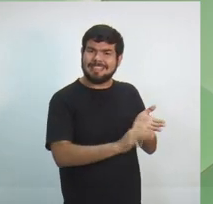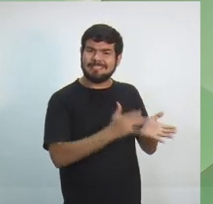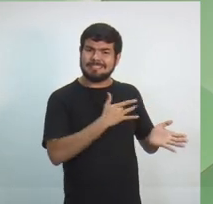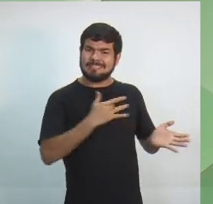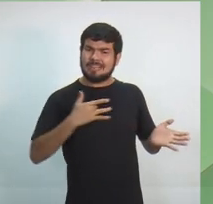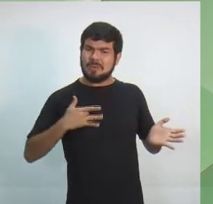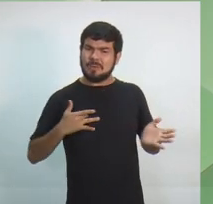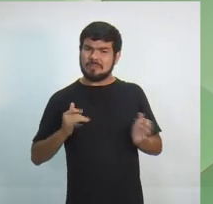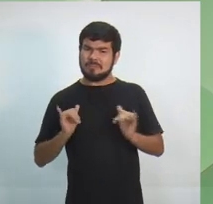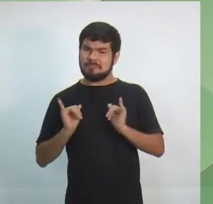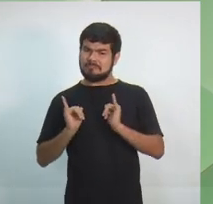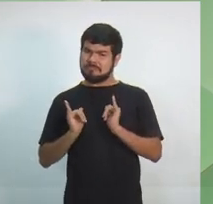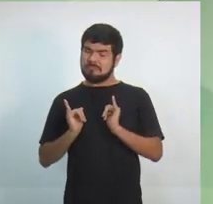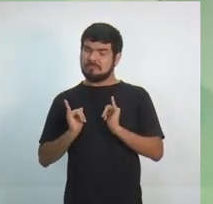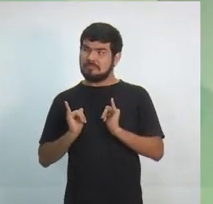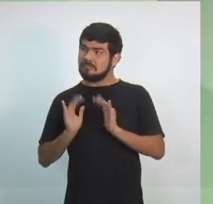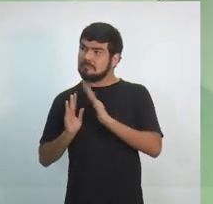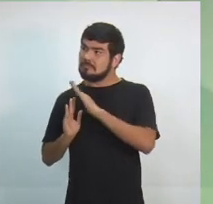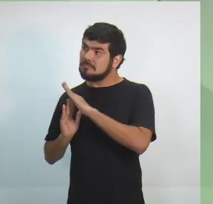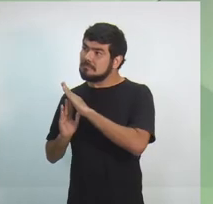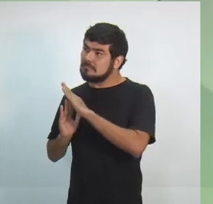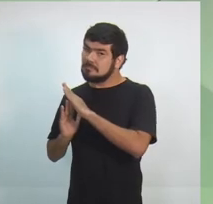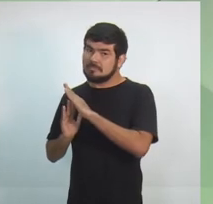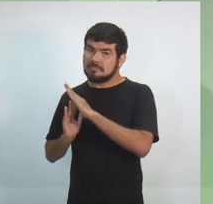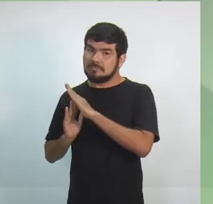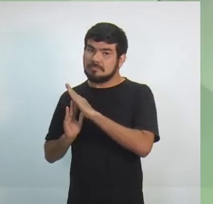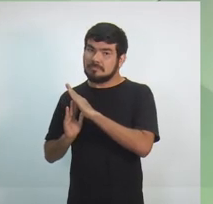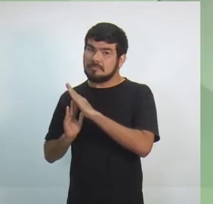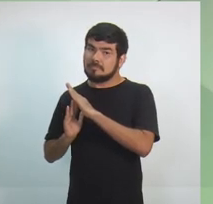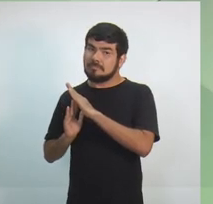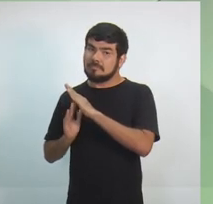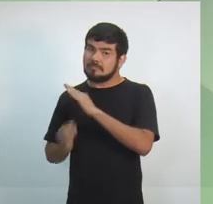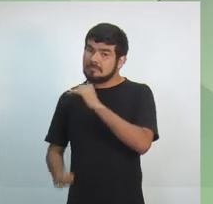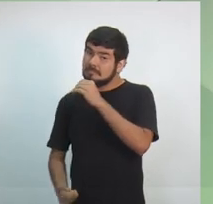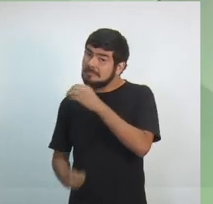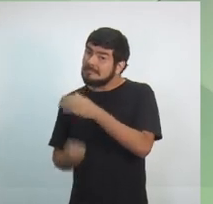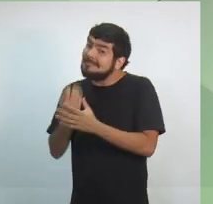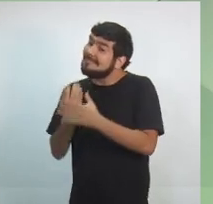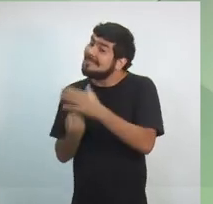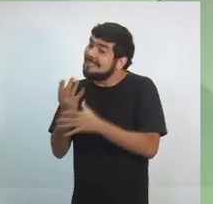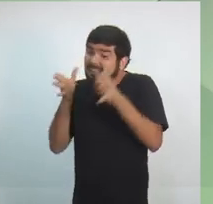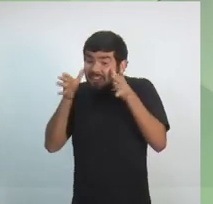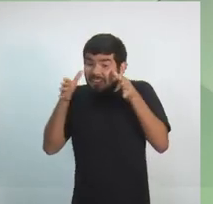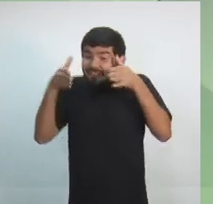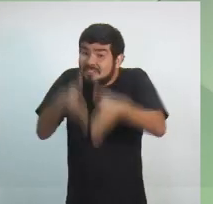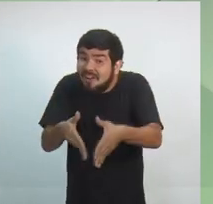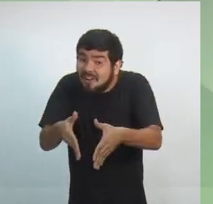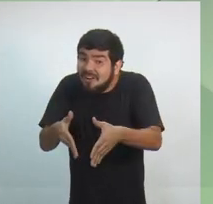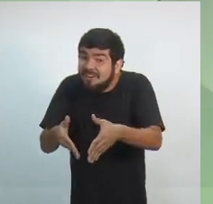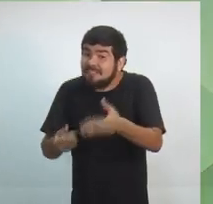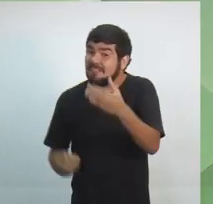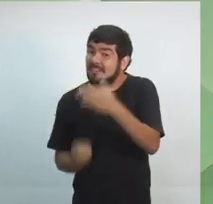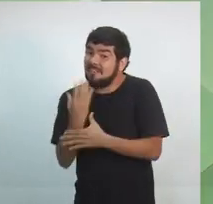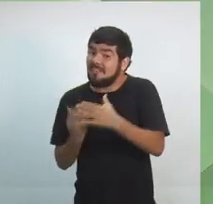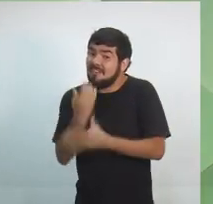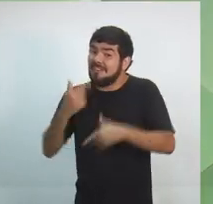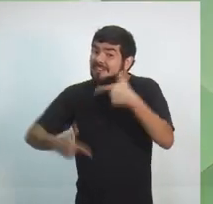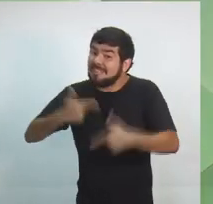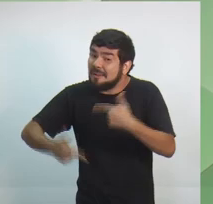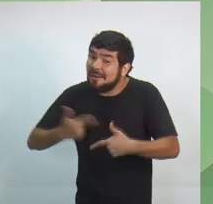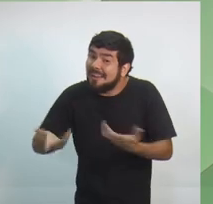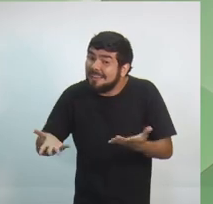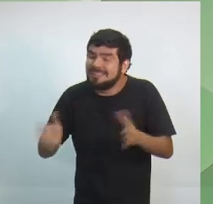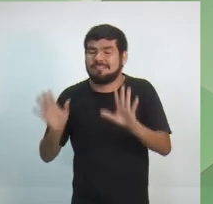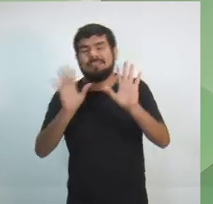Só um minuto, candidato, desculpa, interromper sobre geração de emprego e renda. Eu preciso que o senhor se atenha a esse tema. É exatamente aí que eu quero chegar, viu,